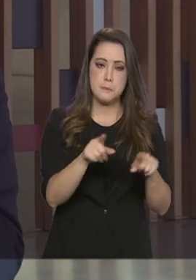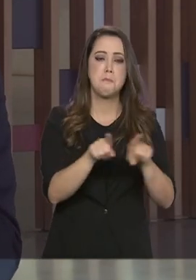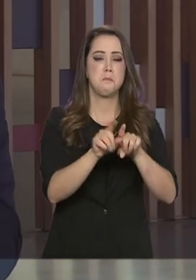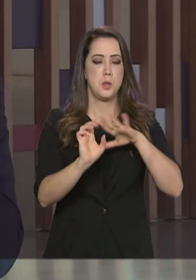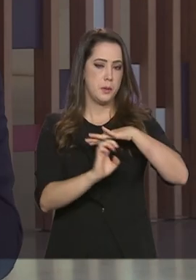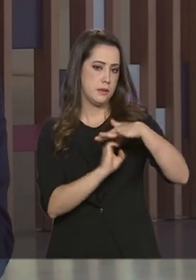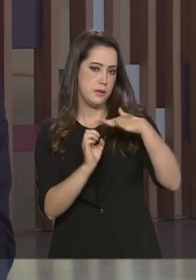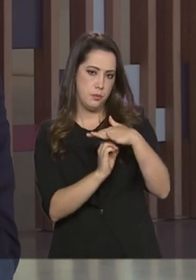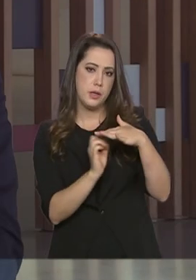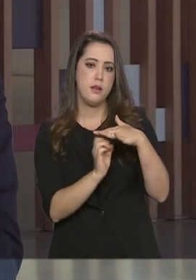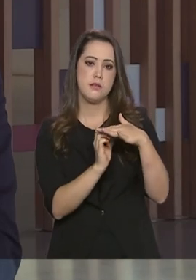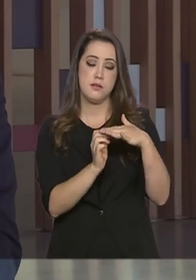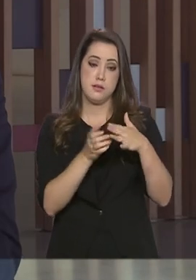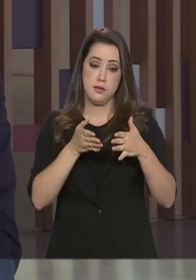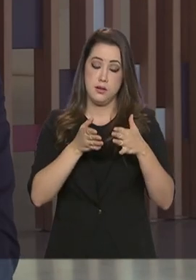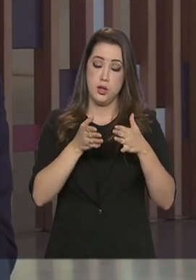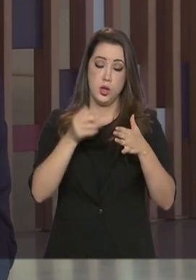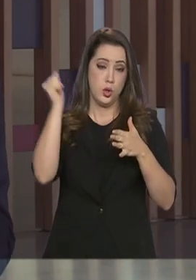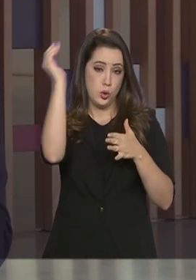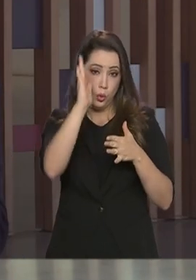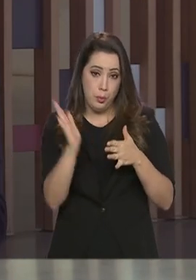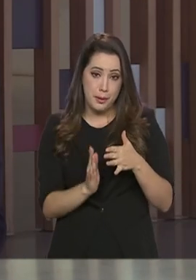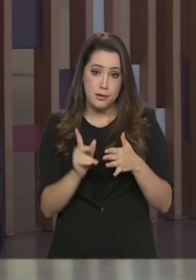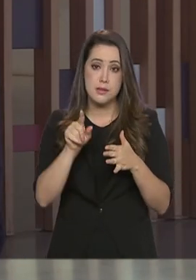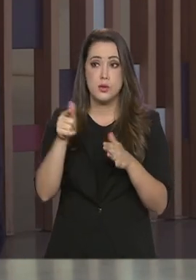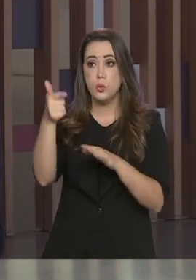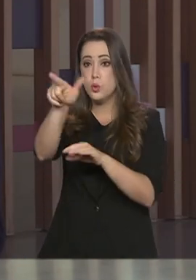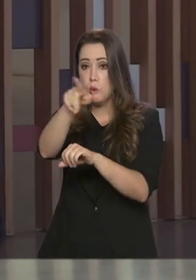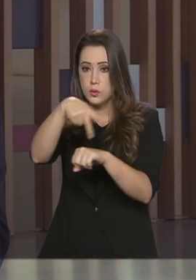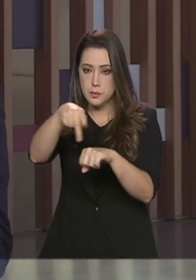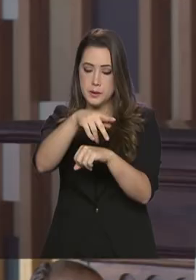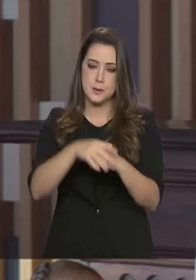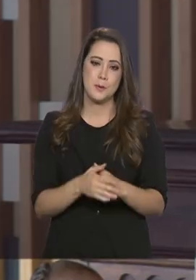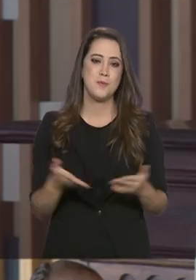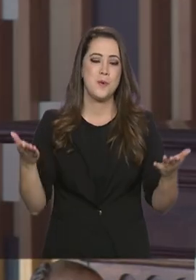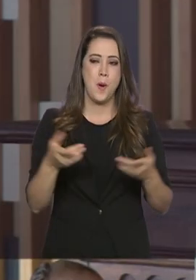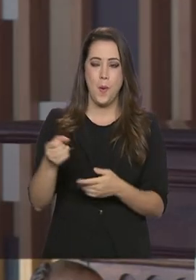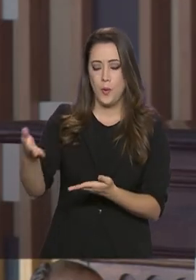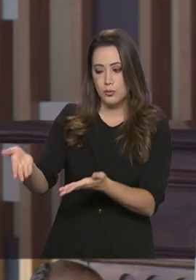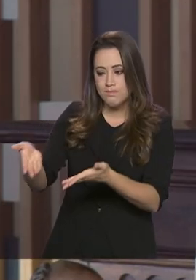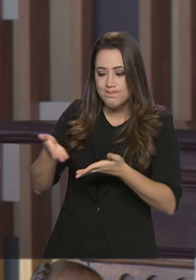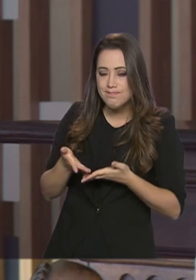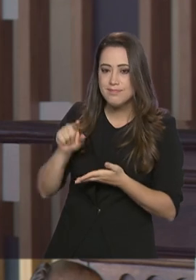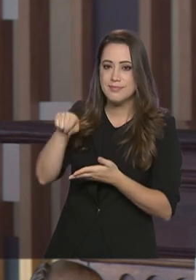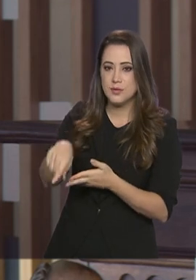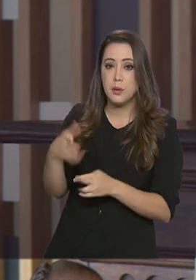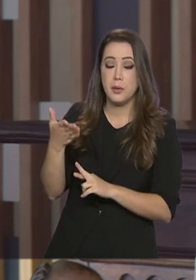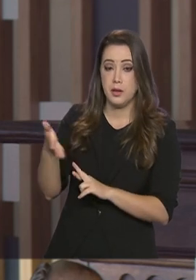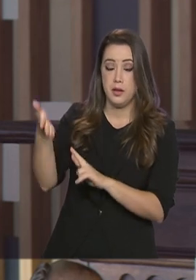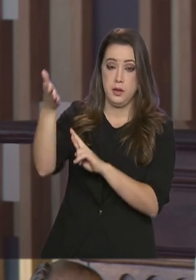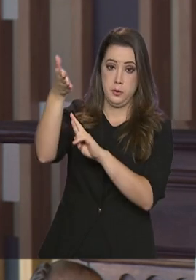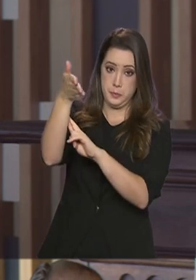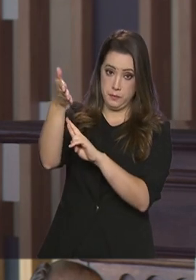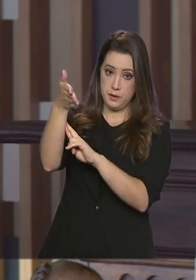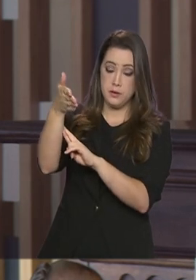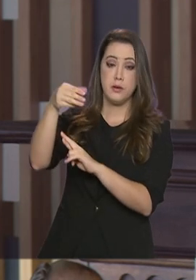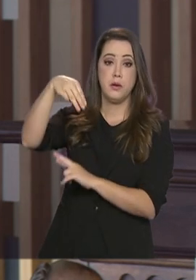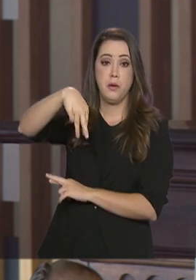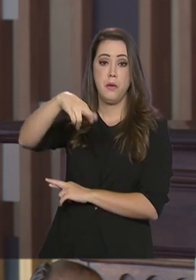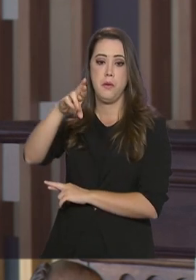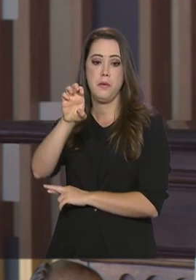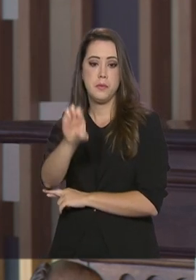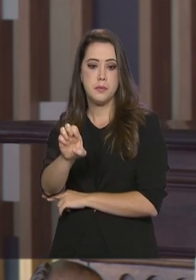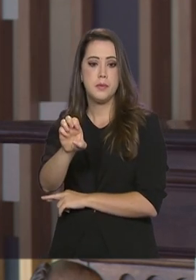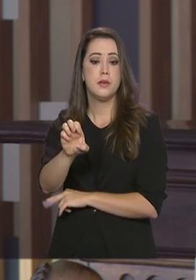comércio ao redor do mundo. Hoje eu recebo aqui no Brasil em pauta o Ministro das Relações Exteriores, Ernesto Araújo, que vai